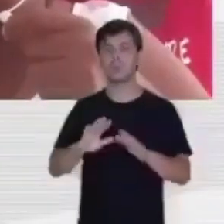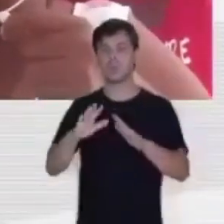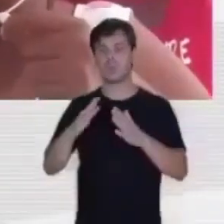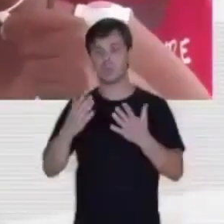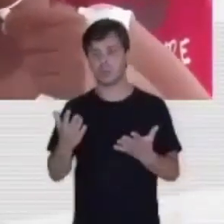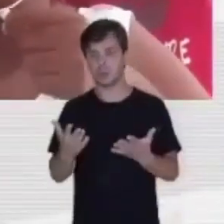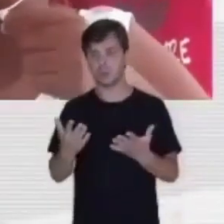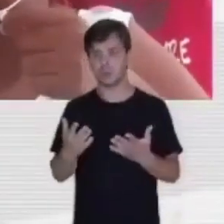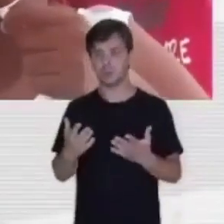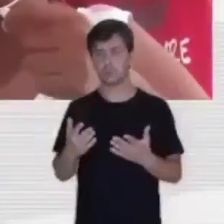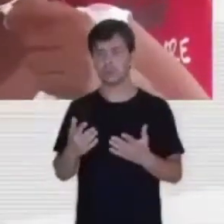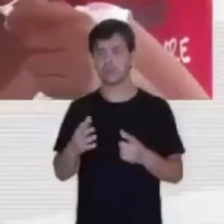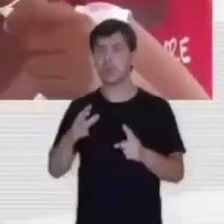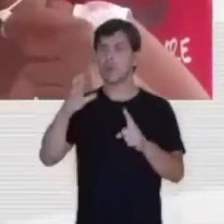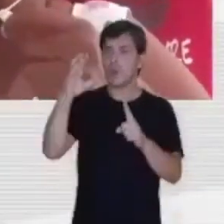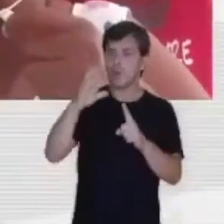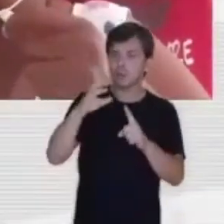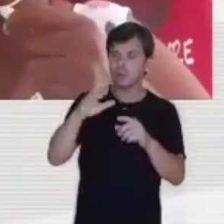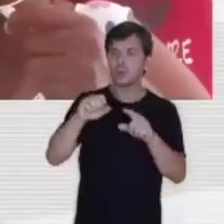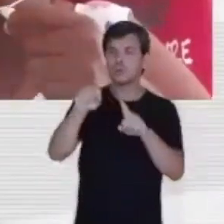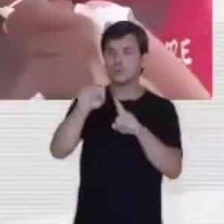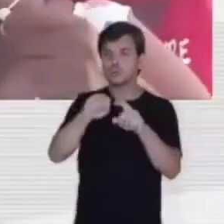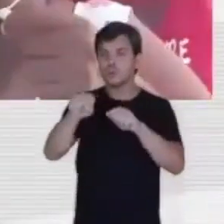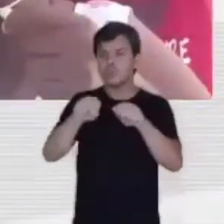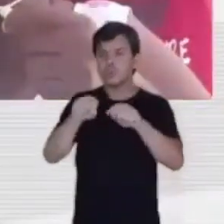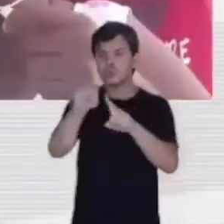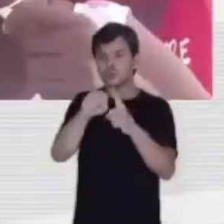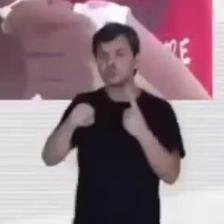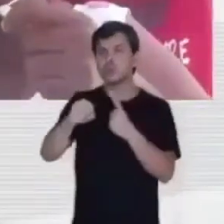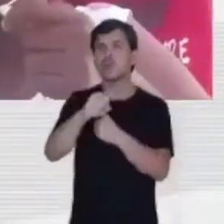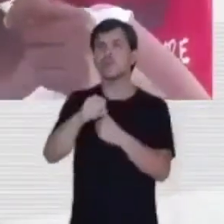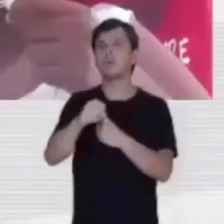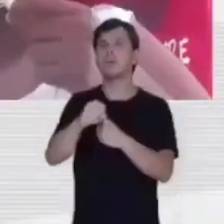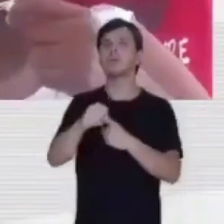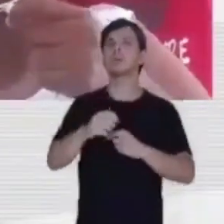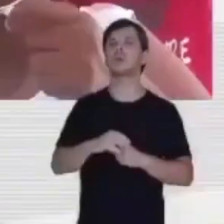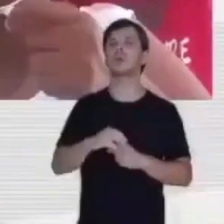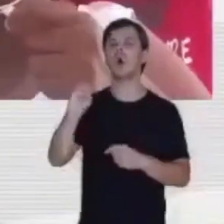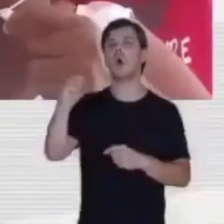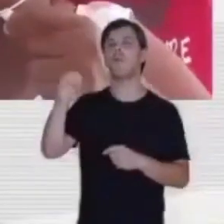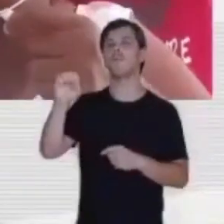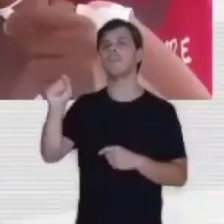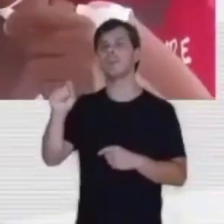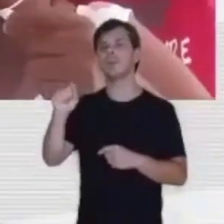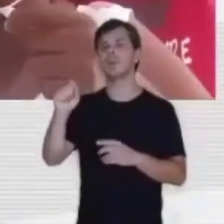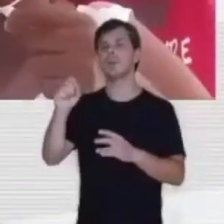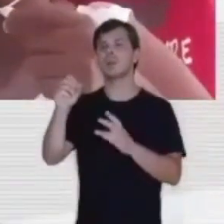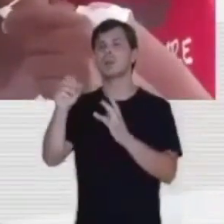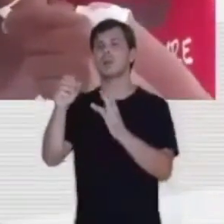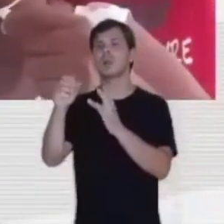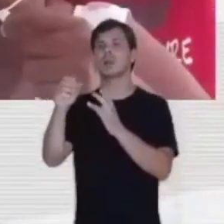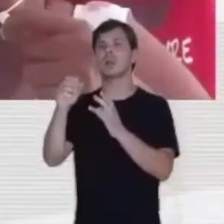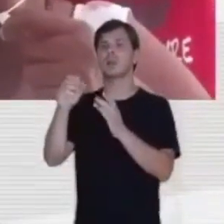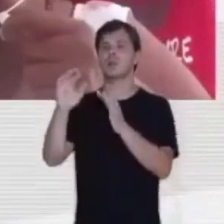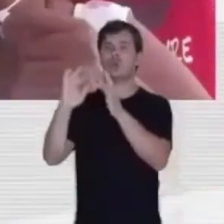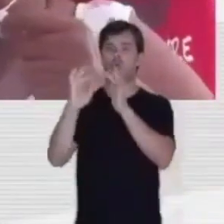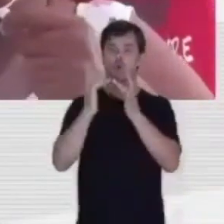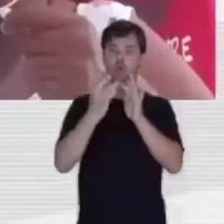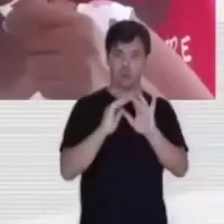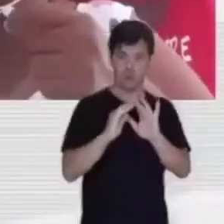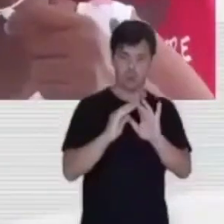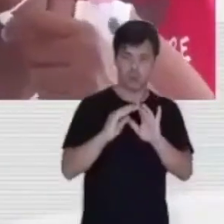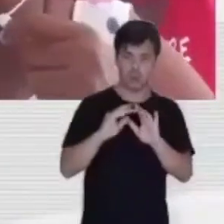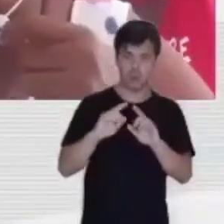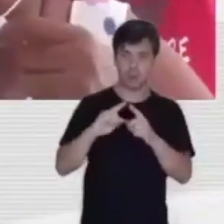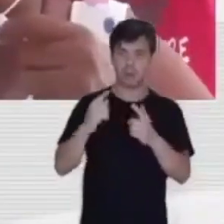Então, por isso eu atuo no movimento social de mulheres evangélicas do Brasil, no Mosmeb, na Aliança de Negras e Negros do Brasil da